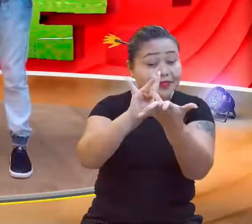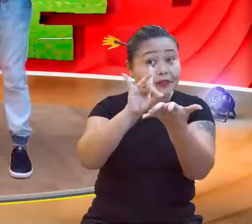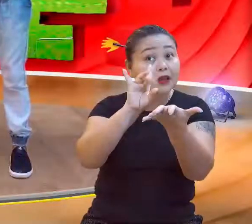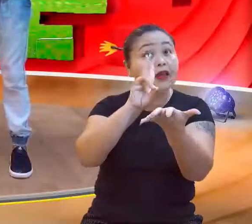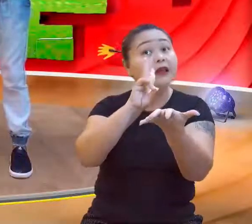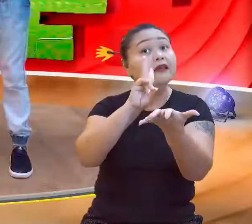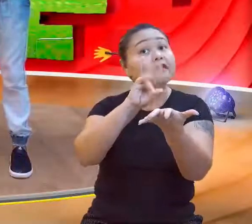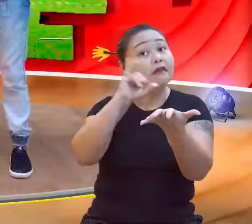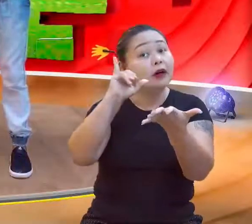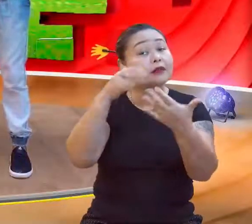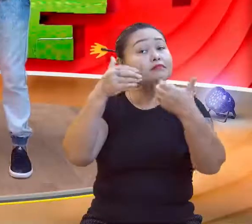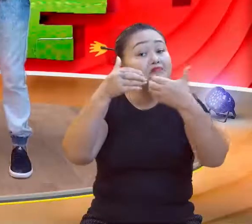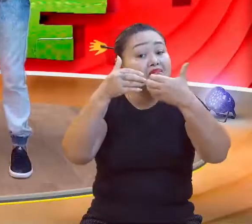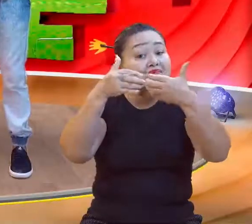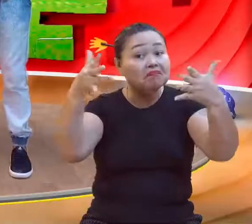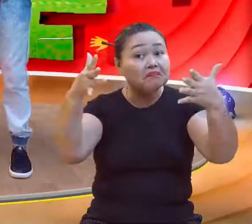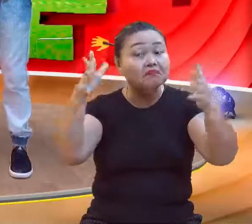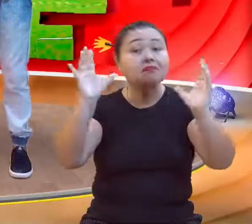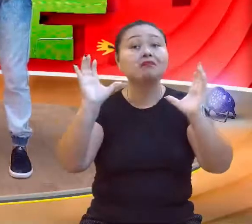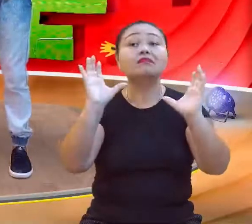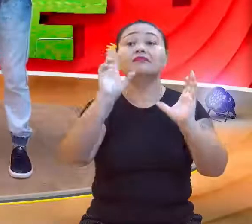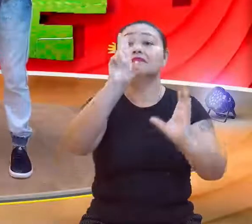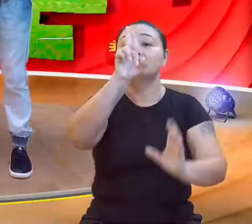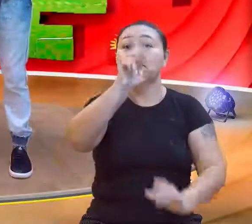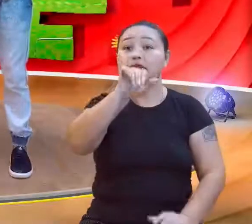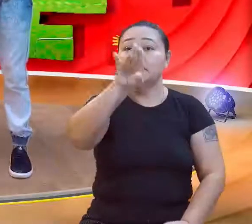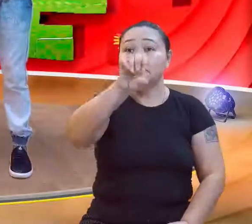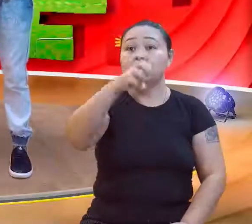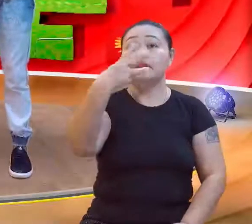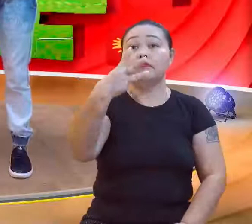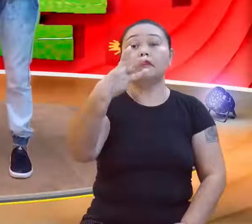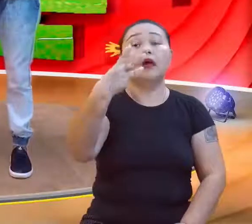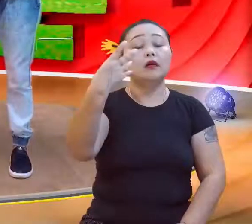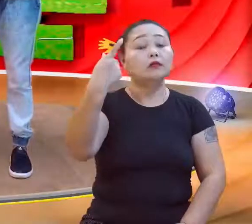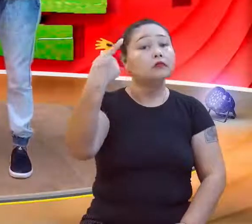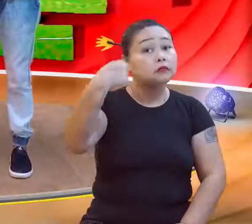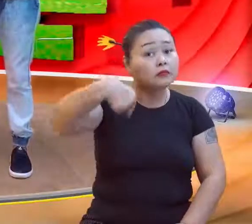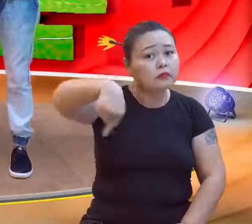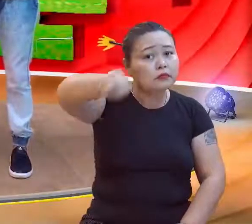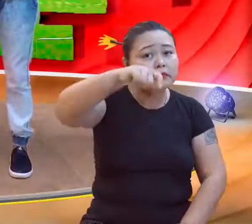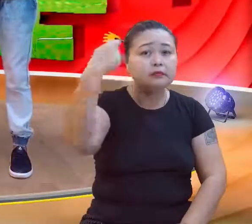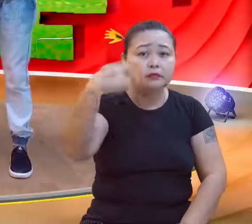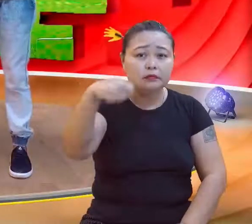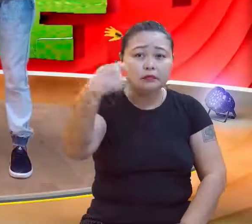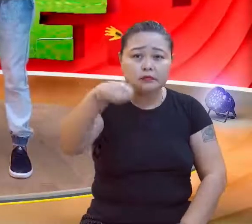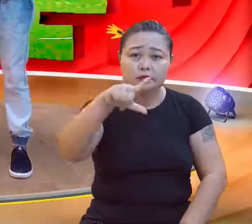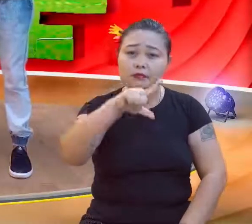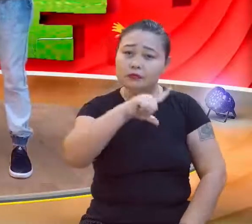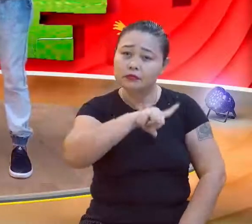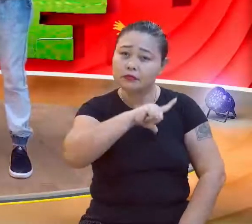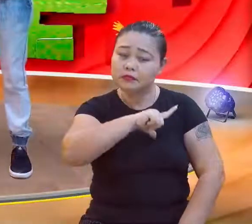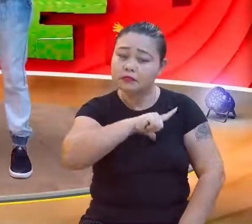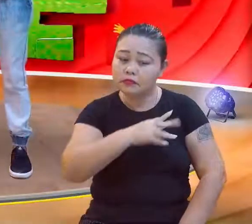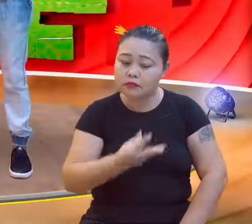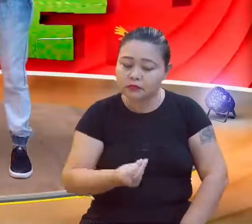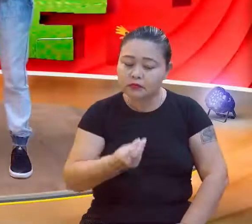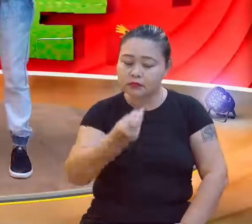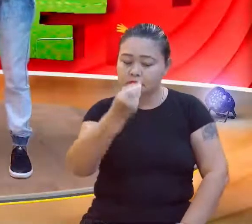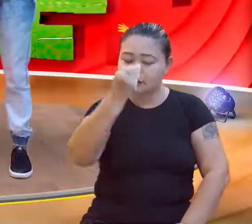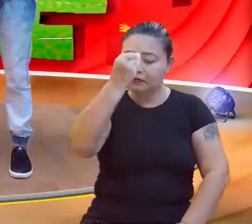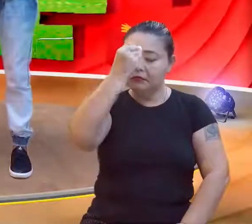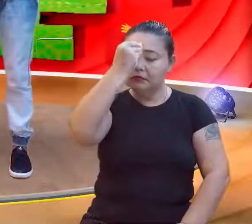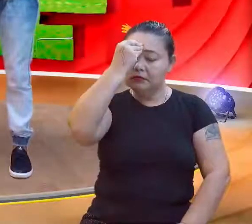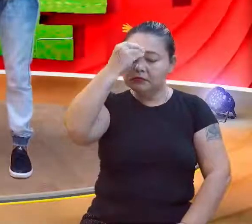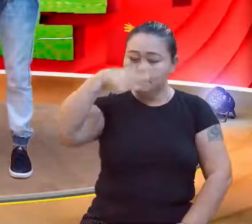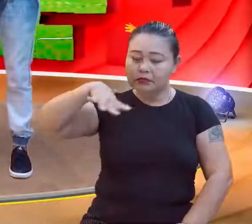Unidade 3, vocês precisam ter um domínio teórico. Lembra que nós falamos no final da aula passada? Um